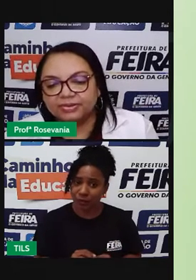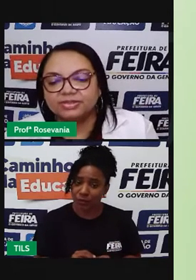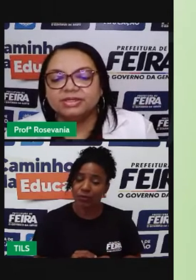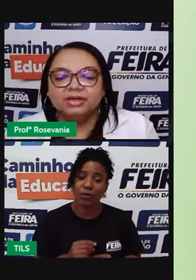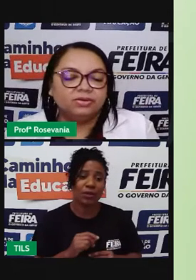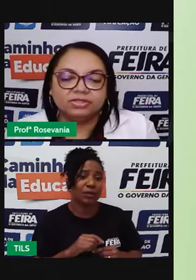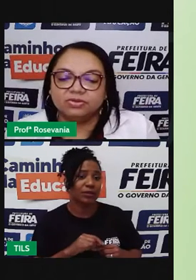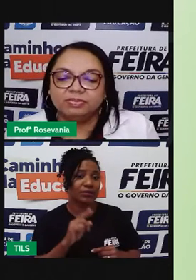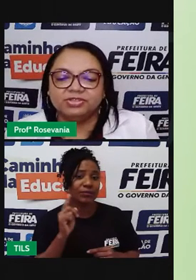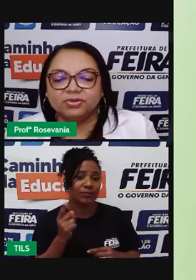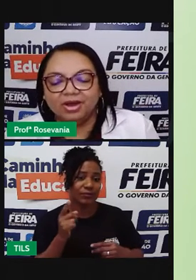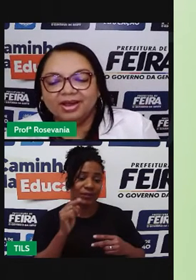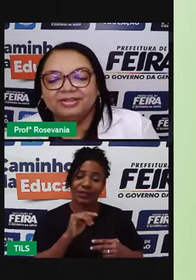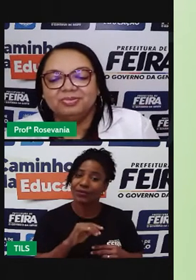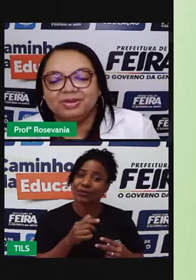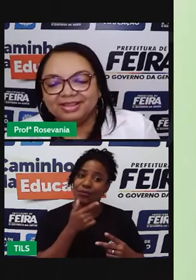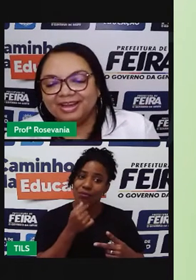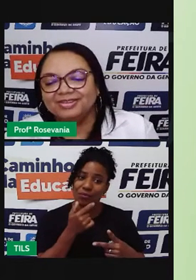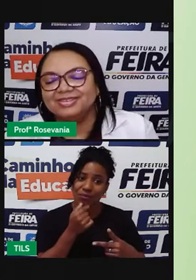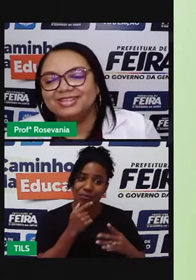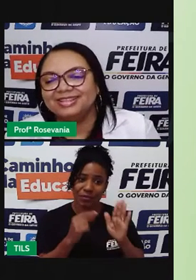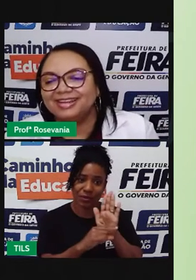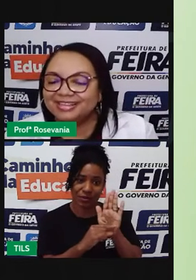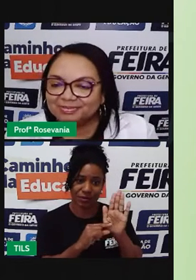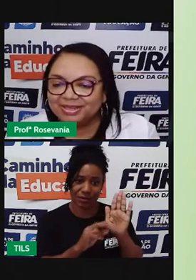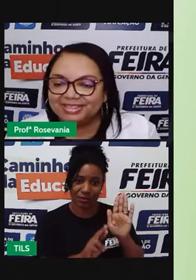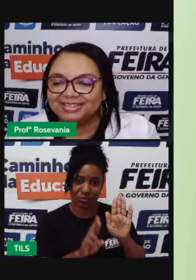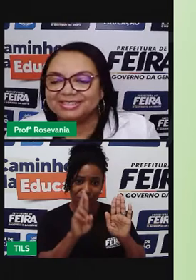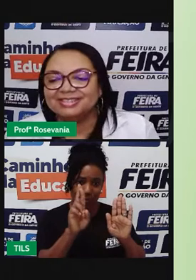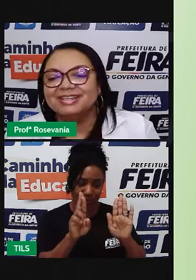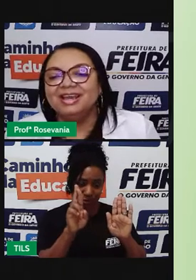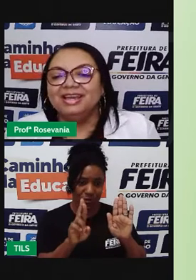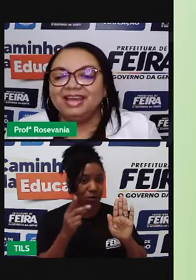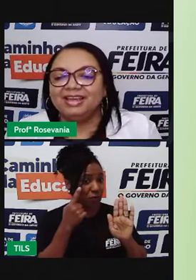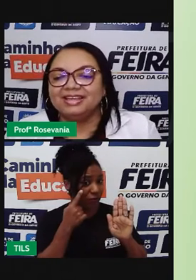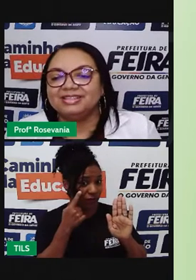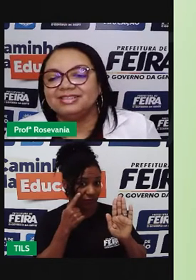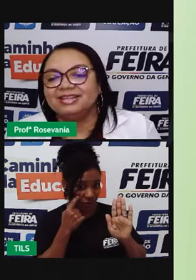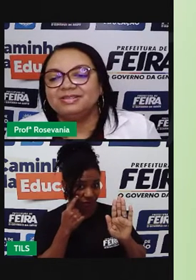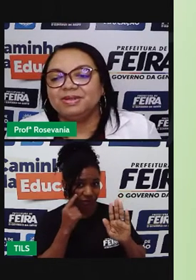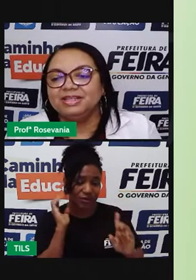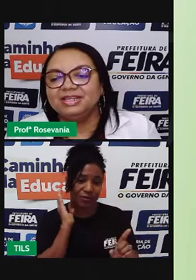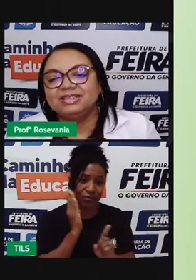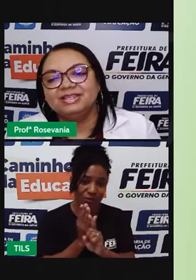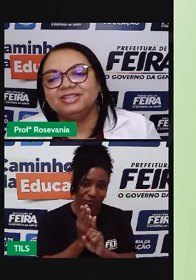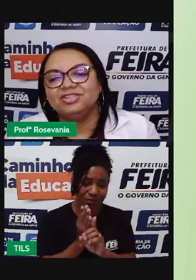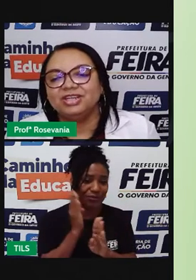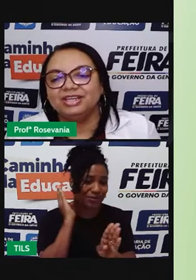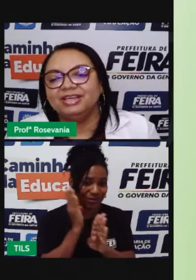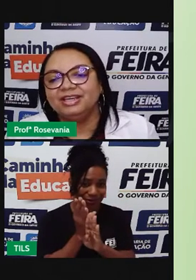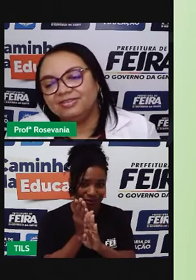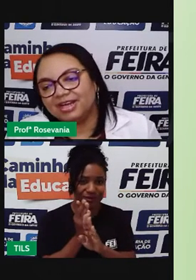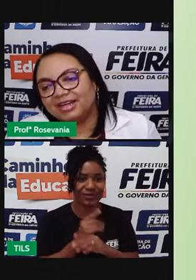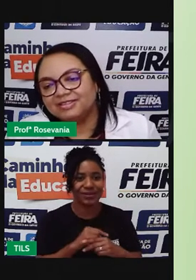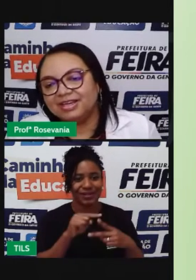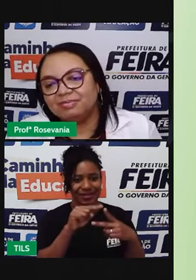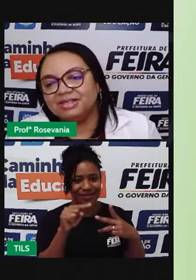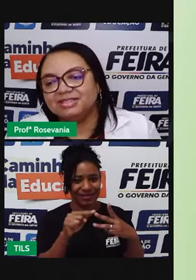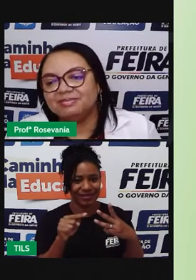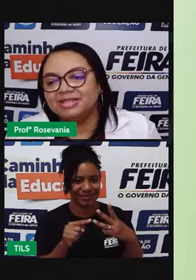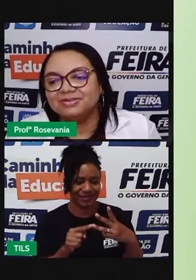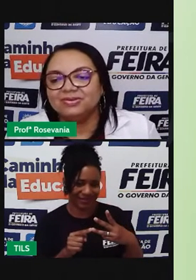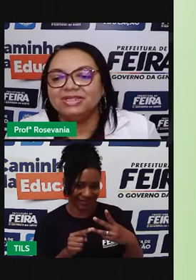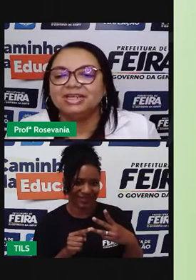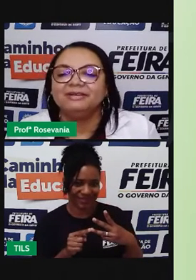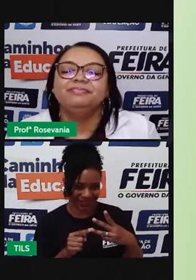planaltos, desculpe, de quatro planaltos e três planícies. E aí, essas três planícies, a gente tem aqui, no caso, né,